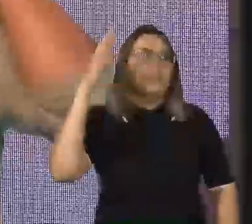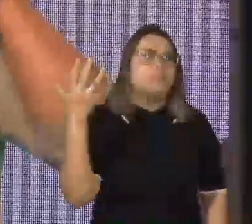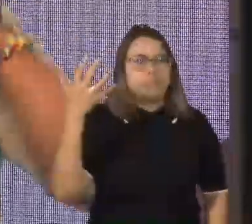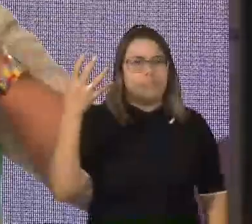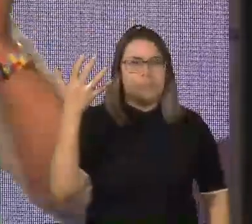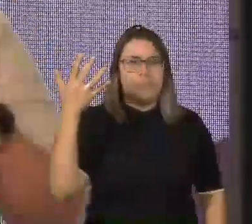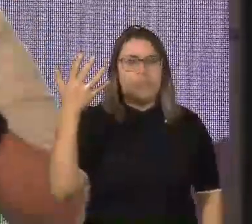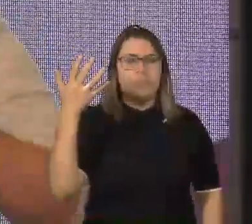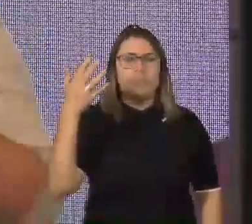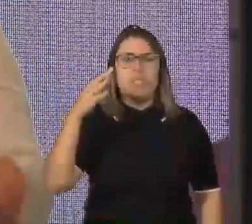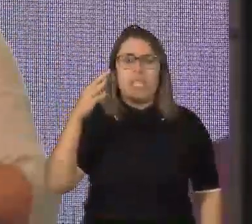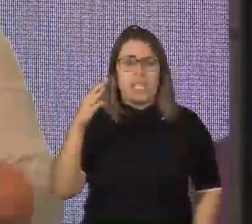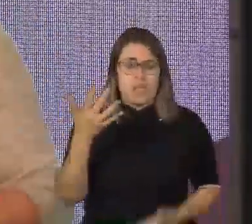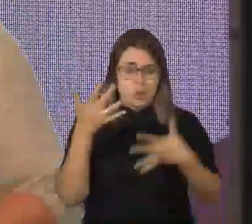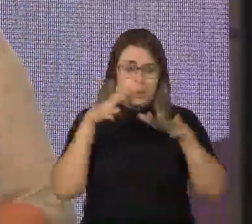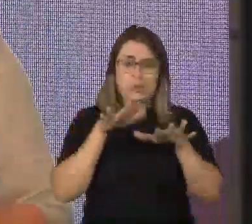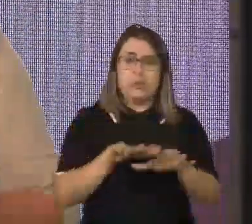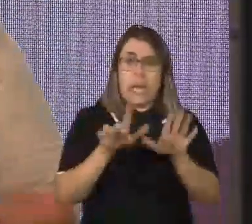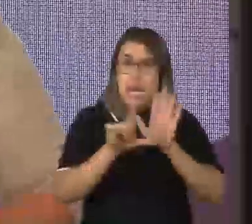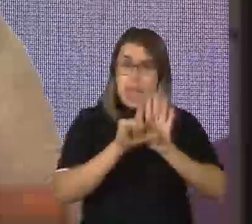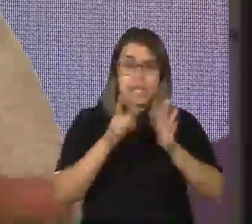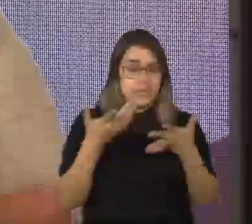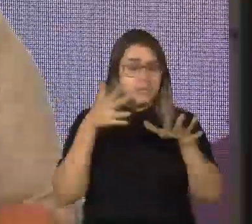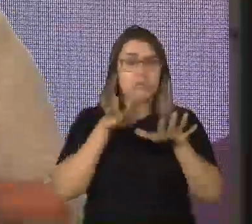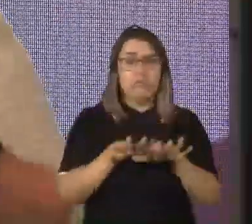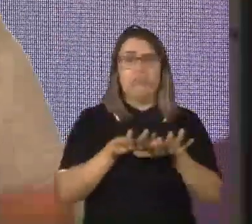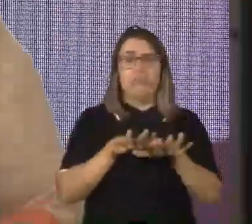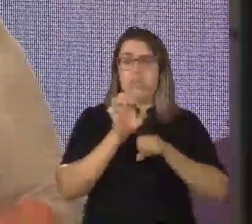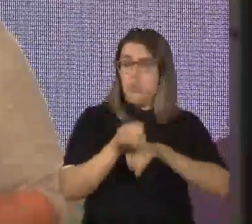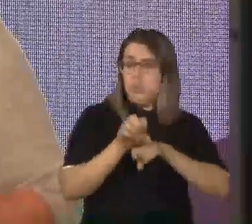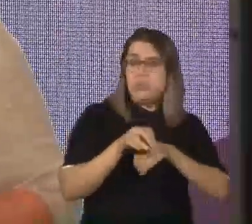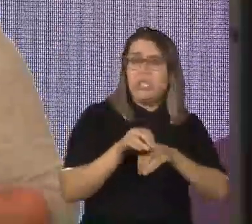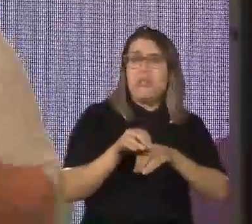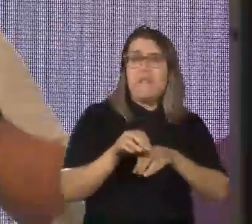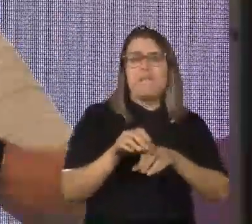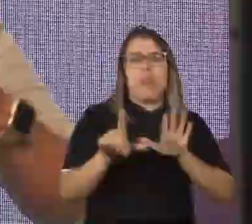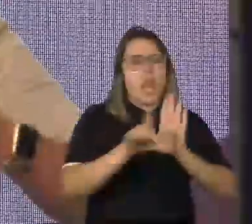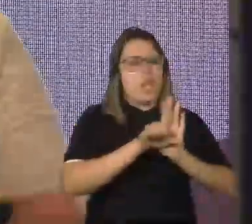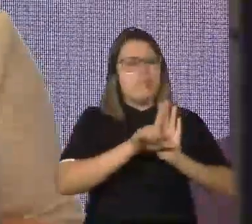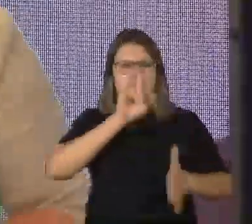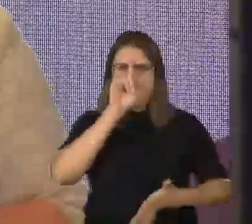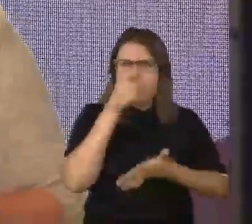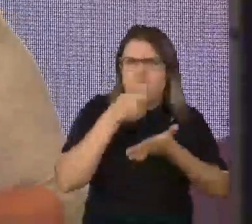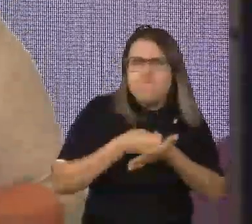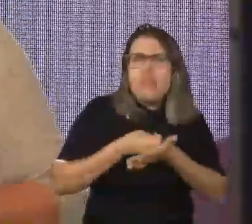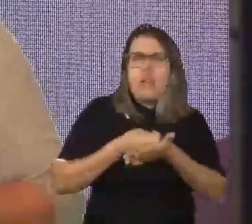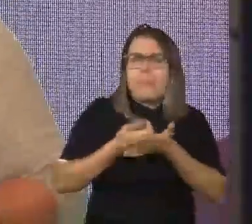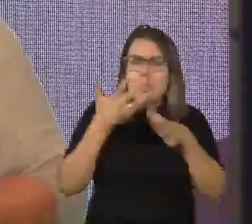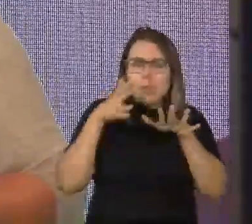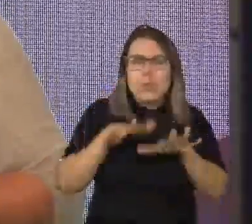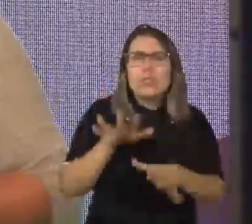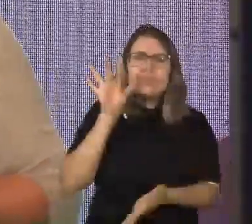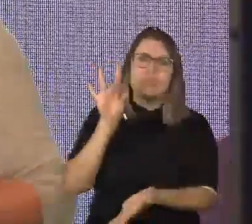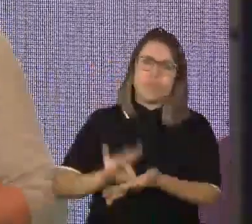inclusão vem de uma forma mais forte para sancionar, dentro de um ensino regular, uma inclusão de verdade.